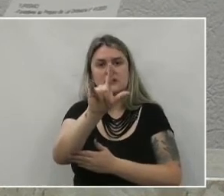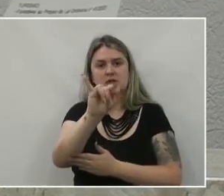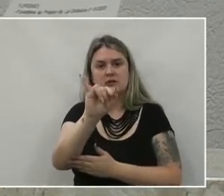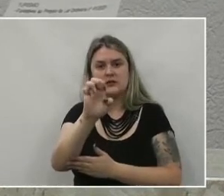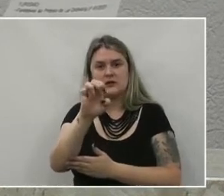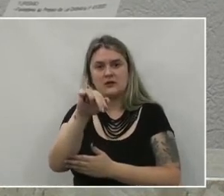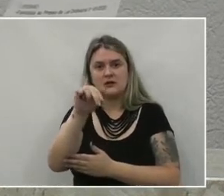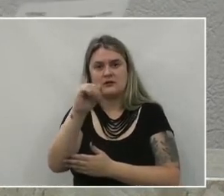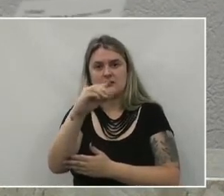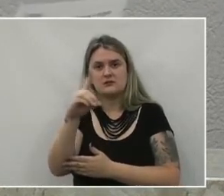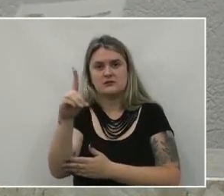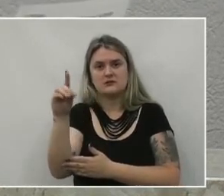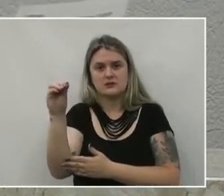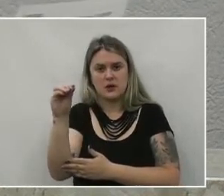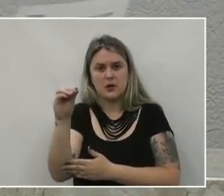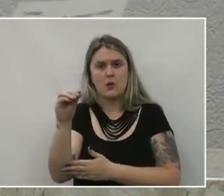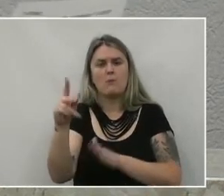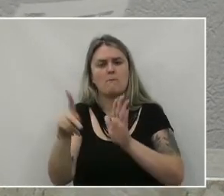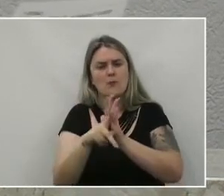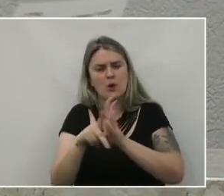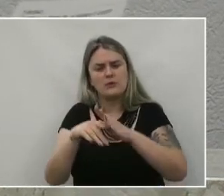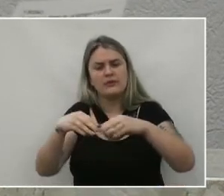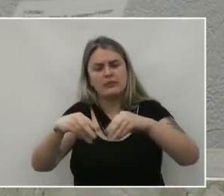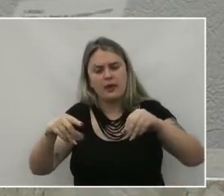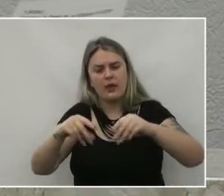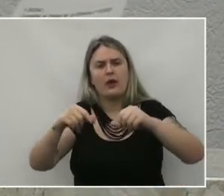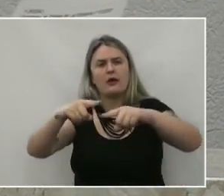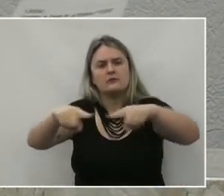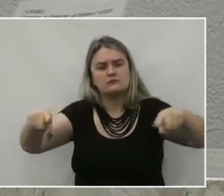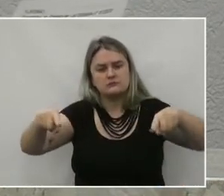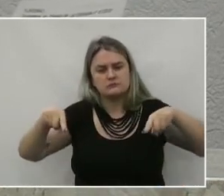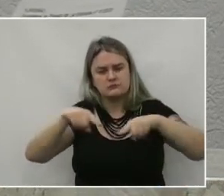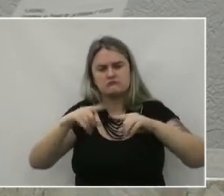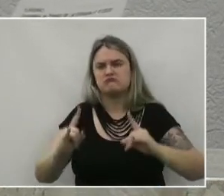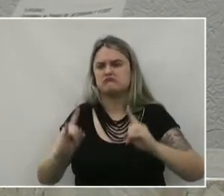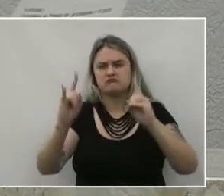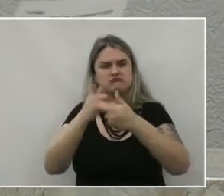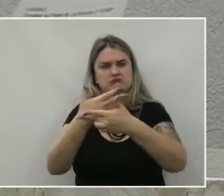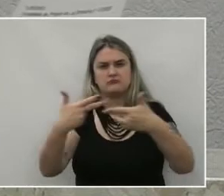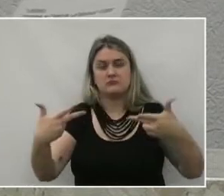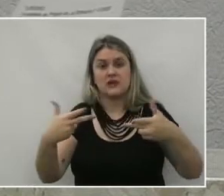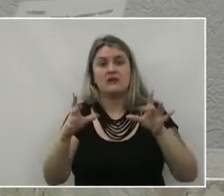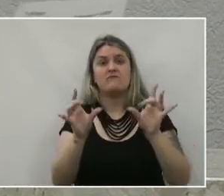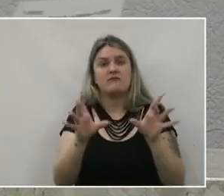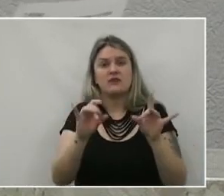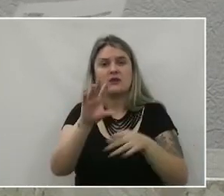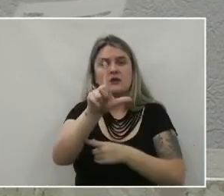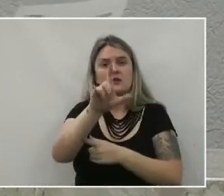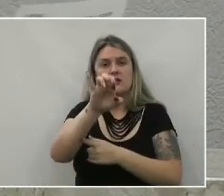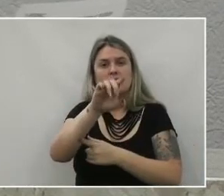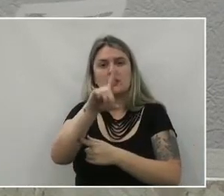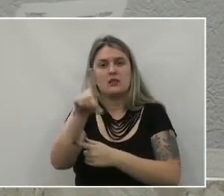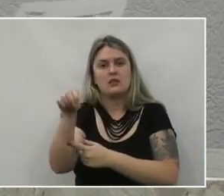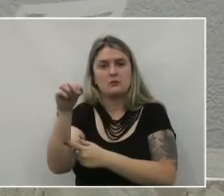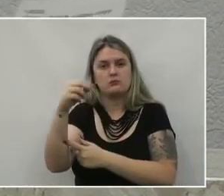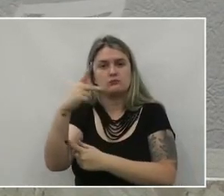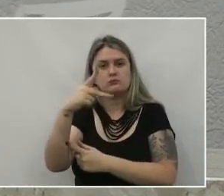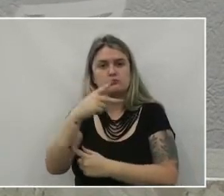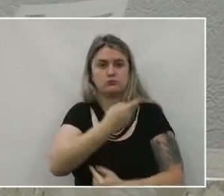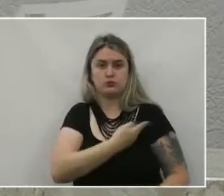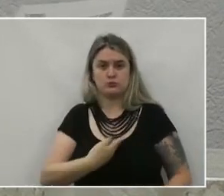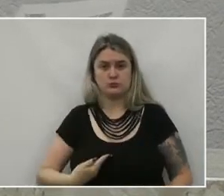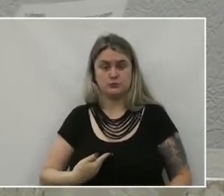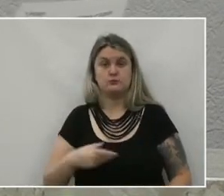imóveis da administração direta e indireta Através da modalidade leilão público Fundamentação